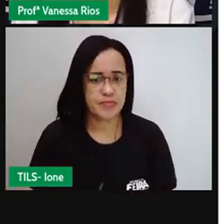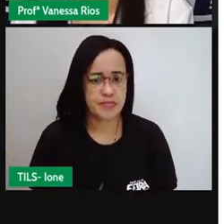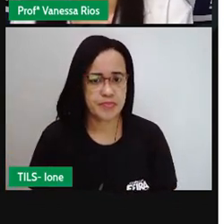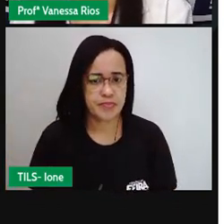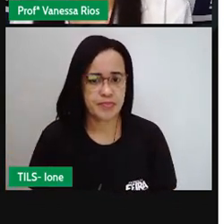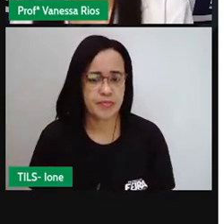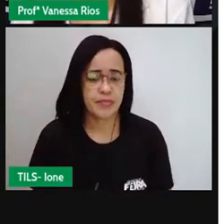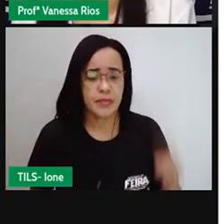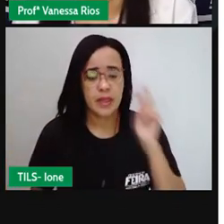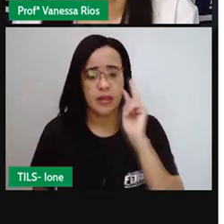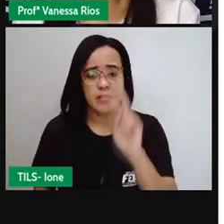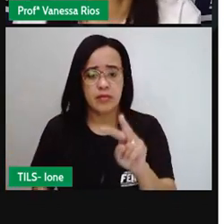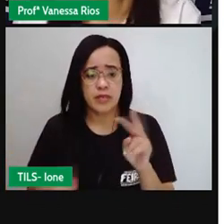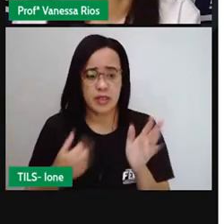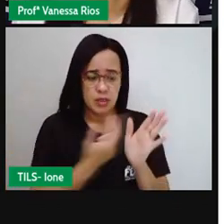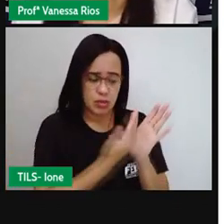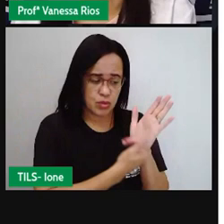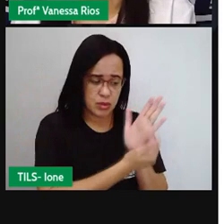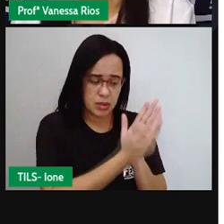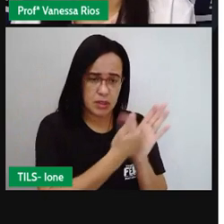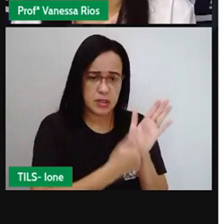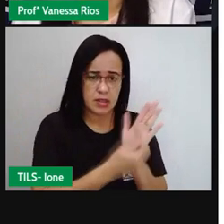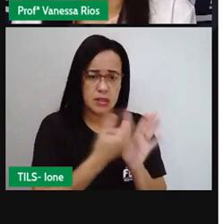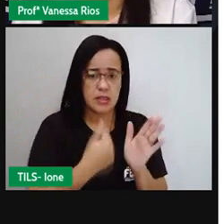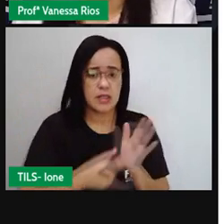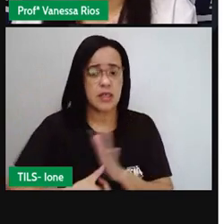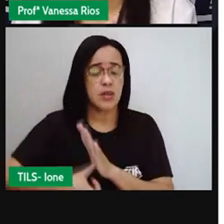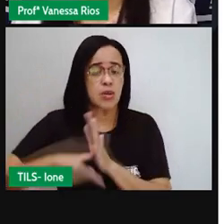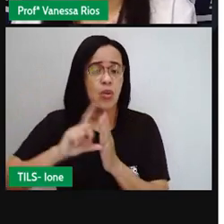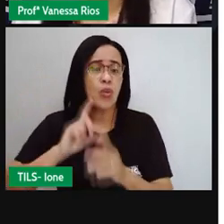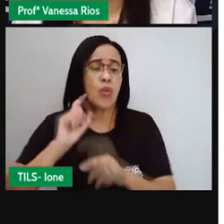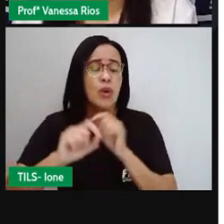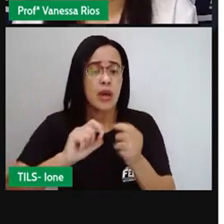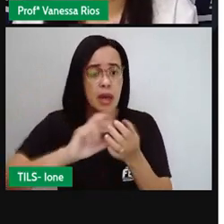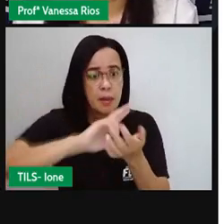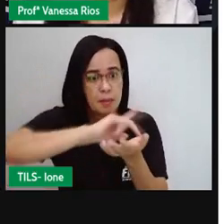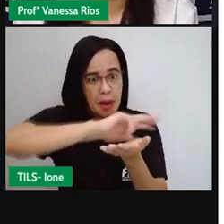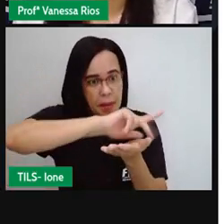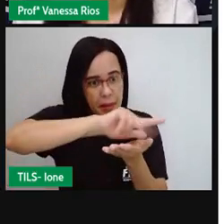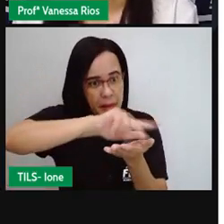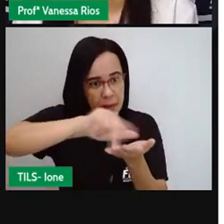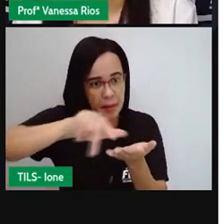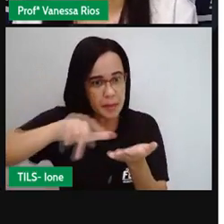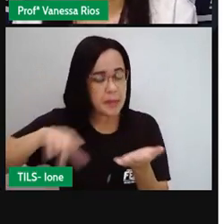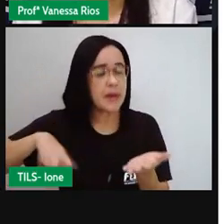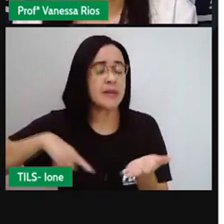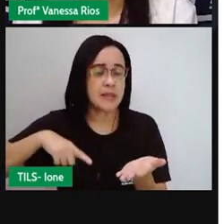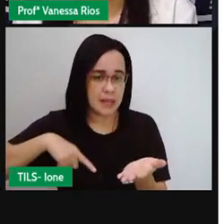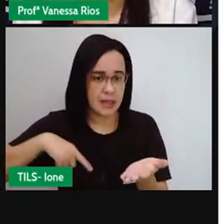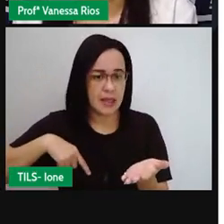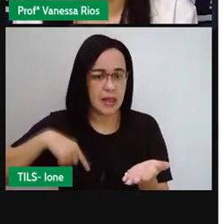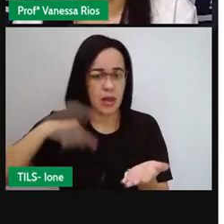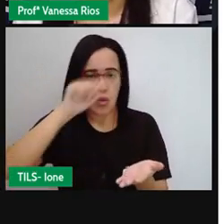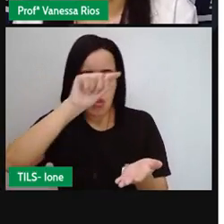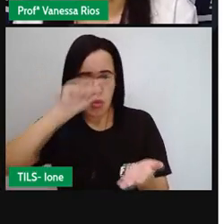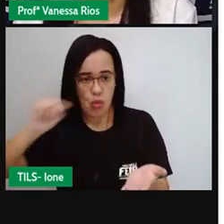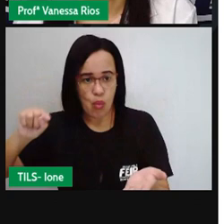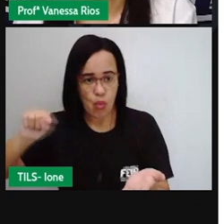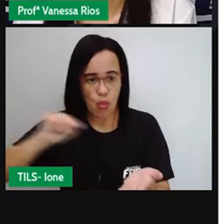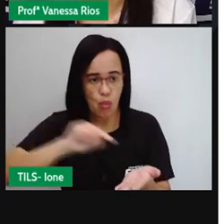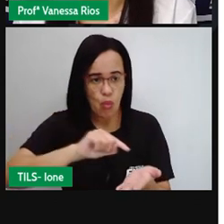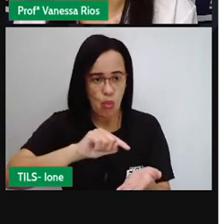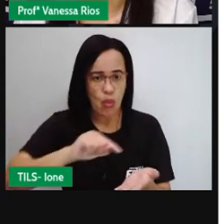Observamos na figura anterior diferentes ângulos. Lados dos ângulos e os vértices do ângulo.